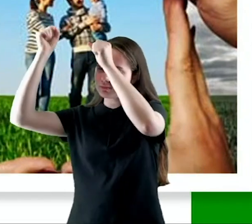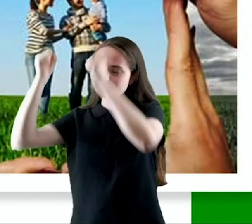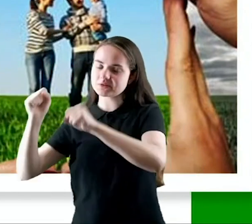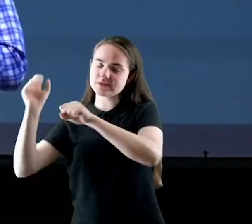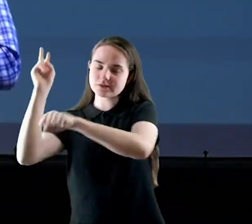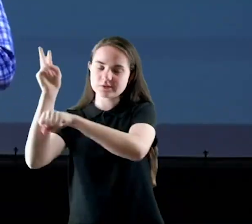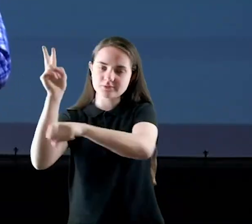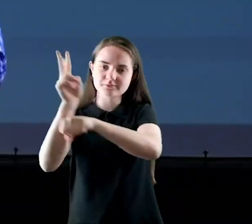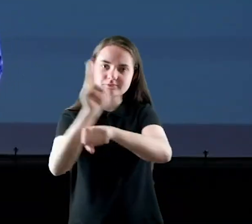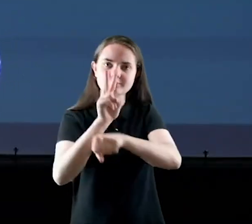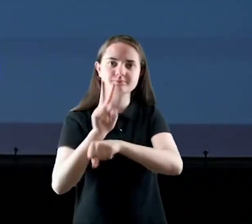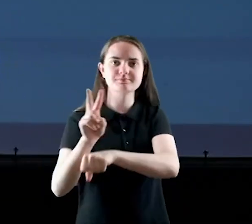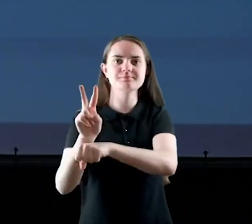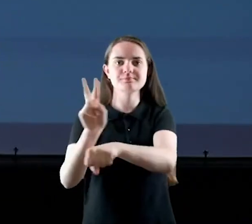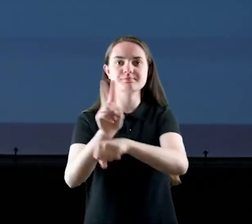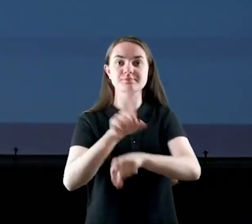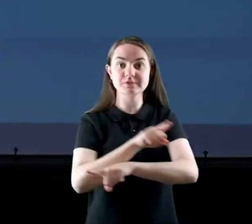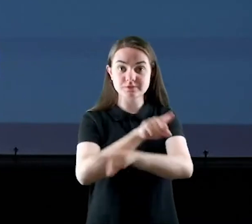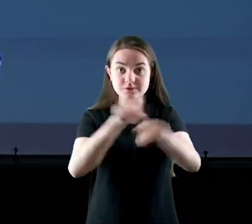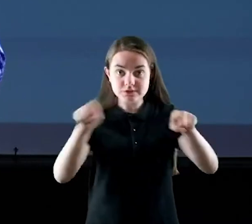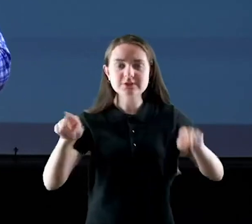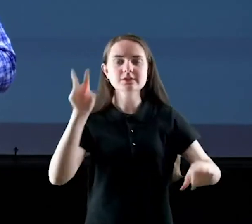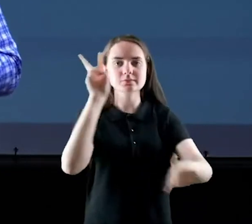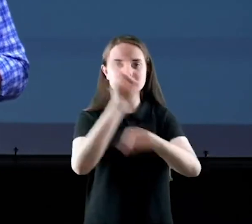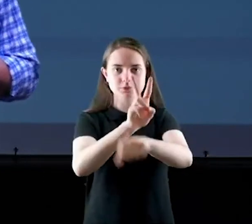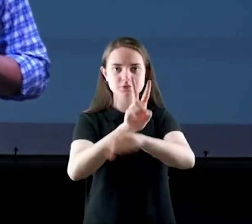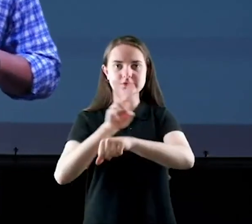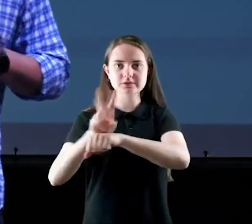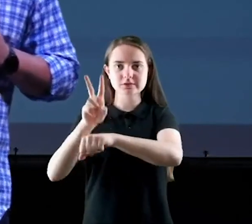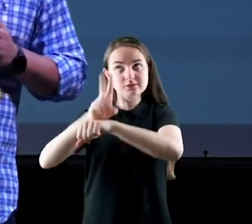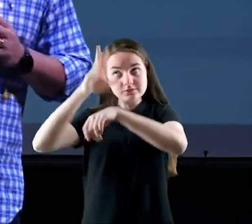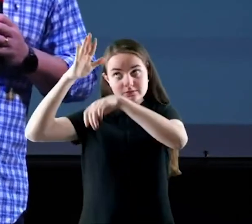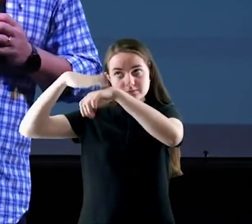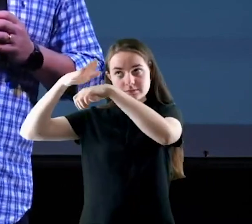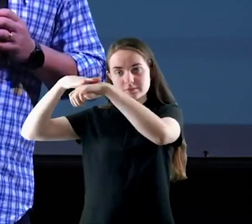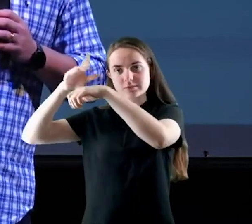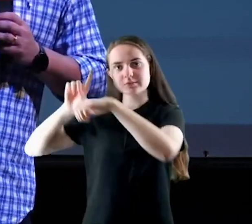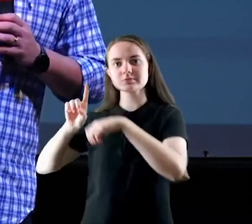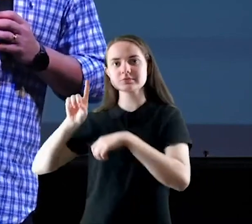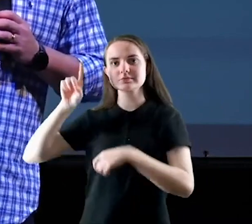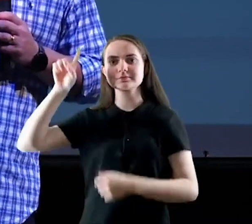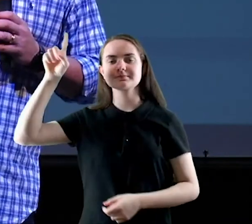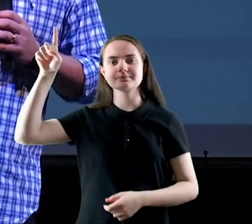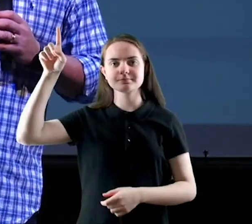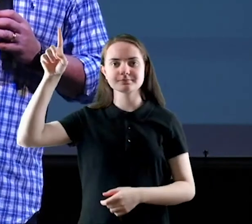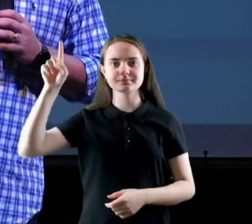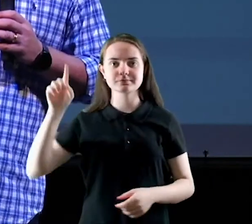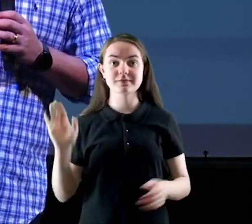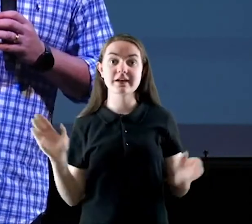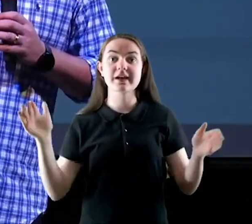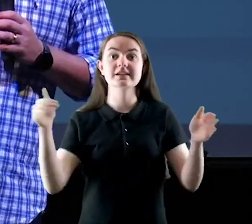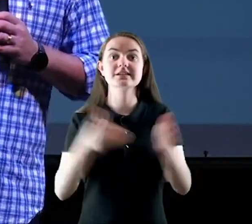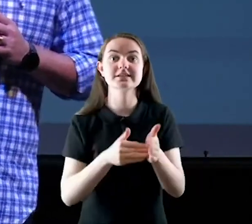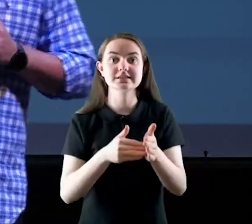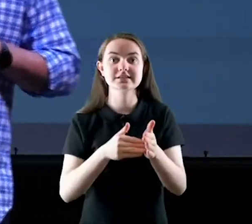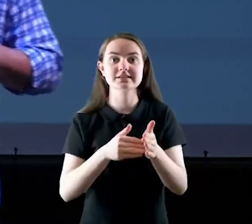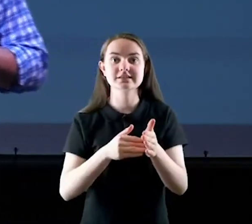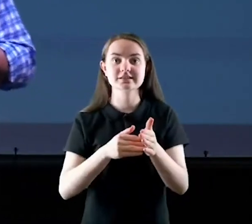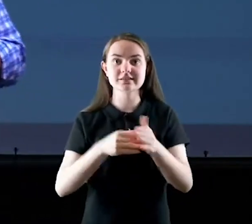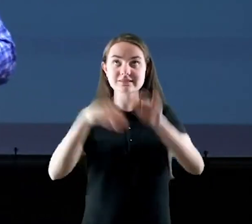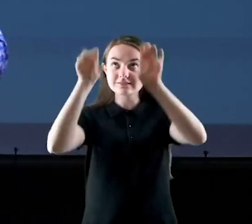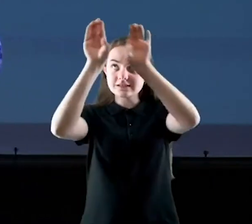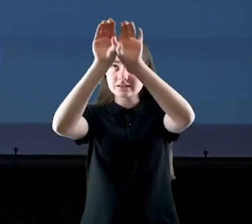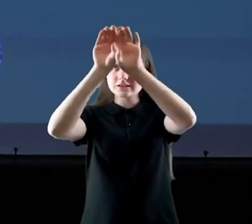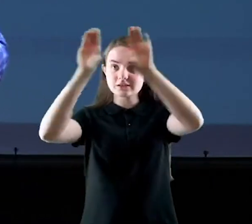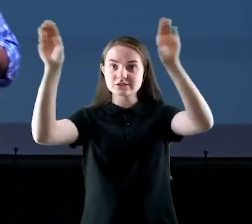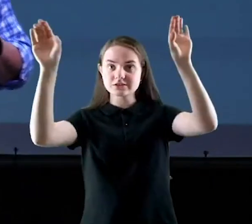você é protegido, você é protegido, você pelo poder de Deus até chegar a salvação prestes a